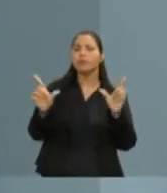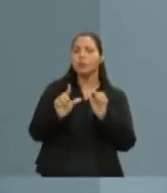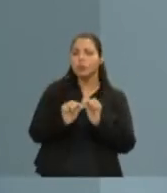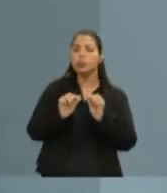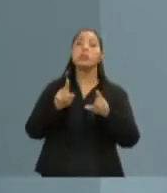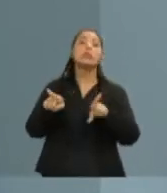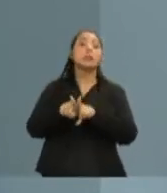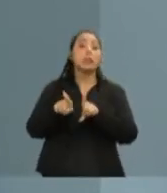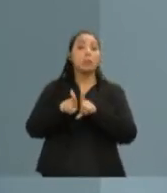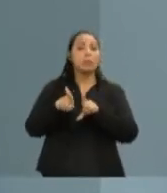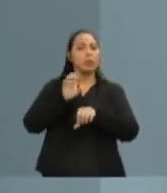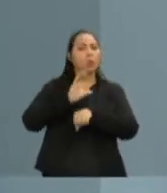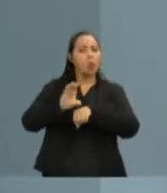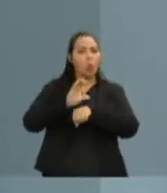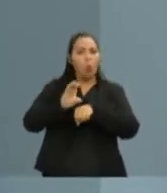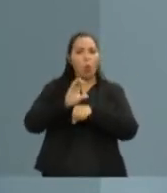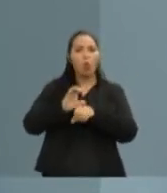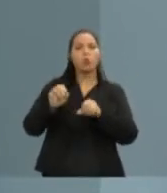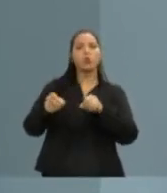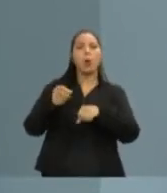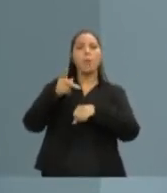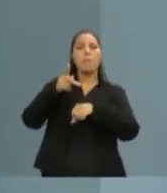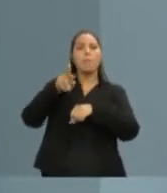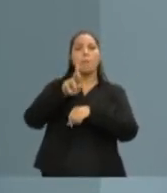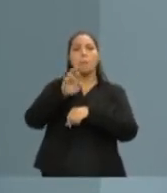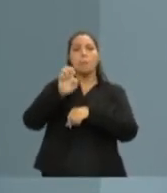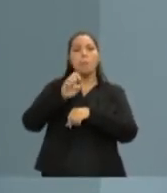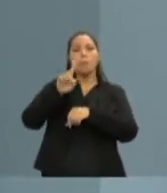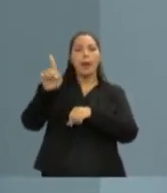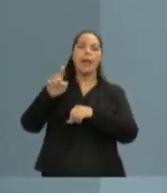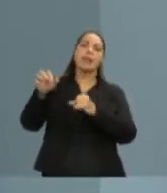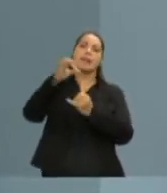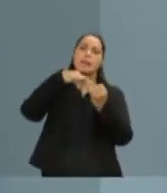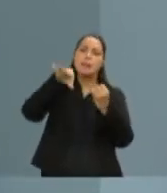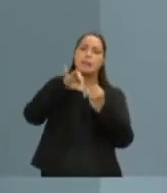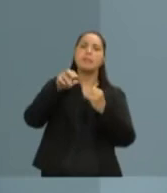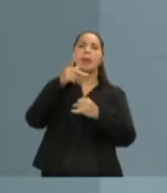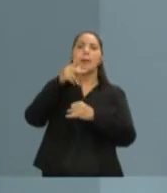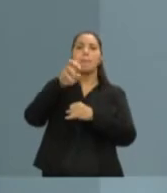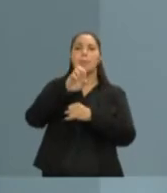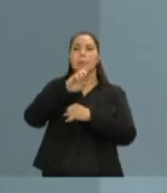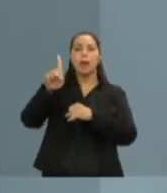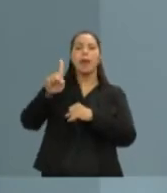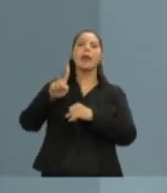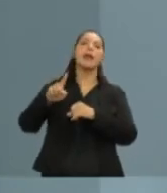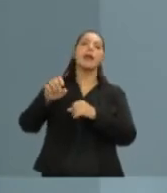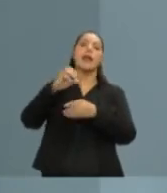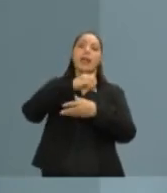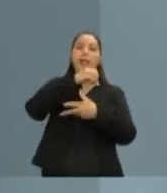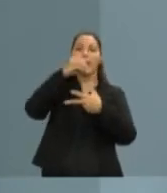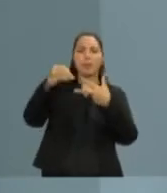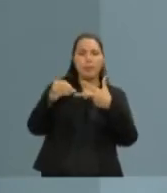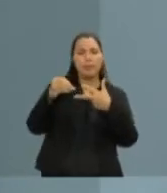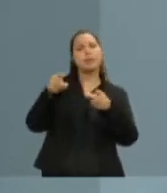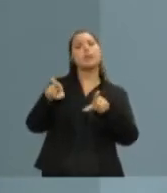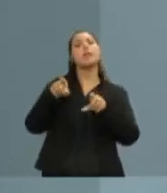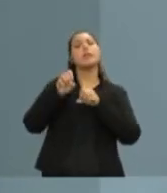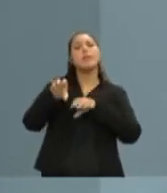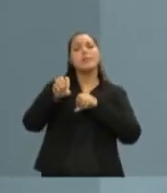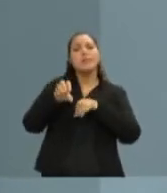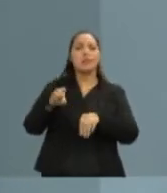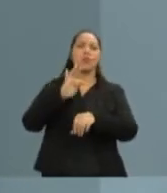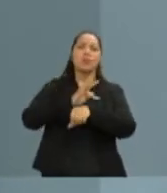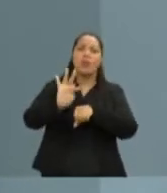cursos pré-IFs e pré-ENEM, para que o jovem que hoje está na escola municipal tenha condições de entrar no ensino técnico, no ensino superior,